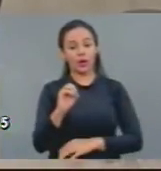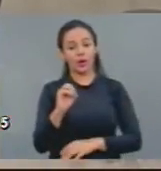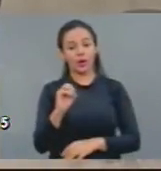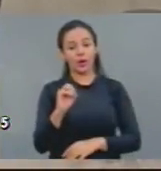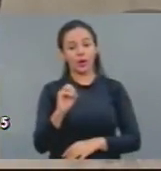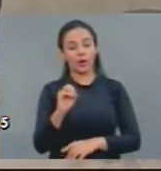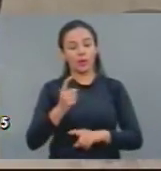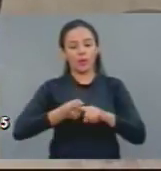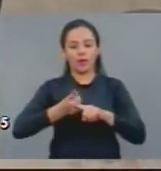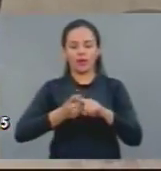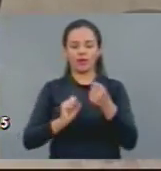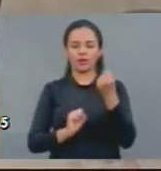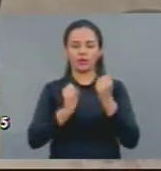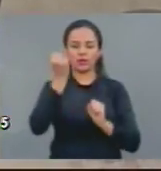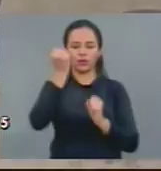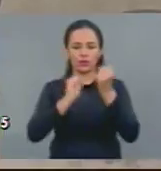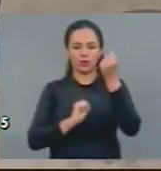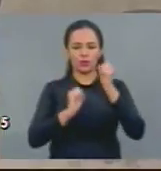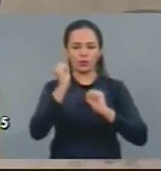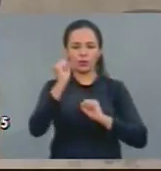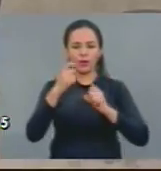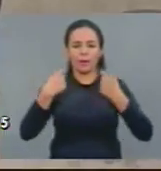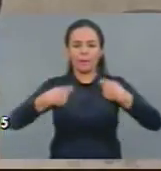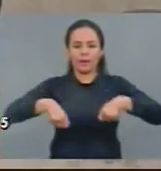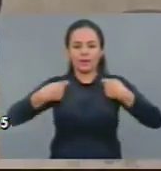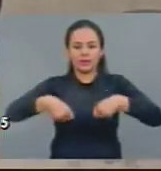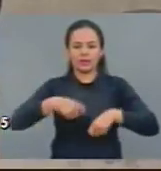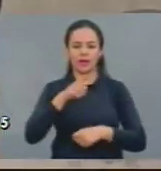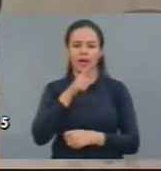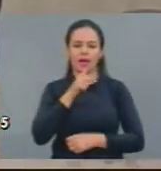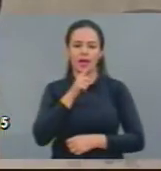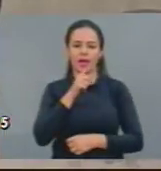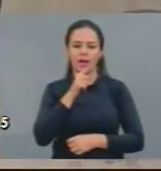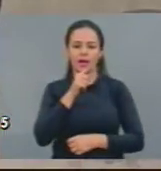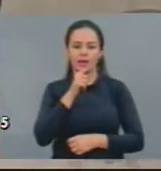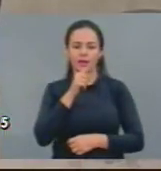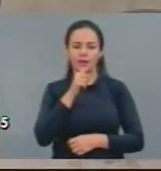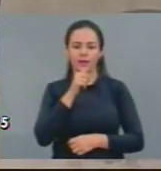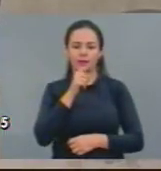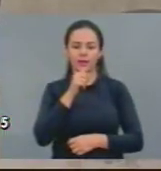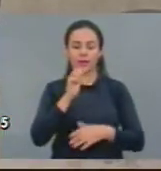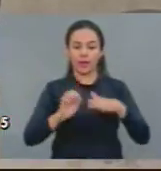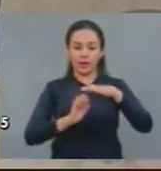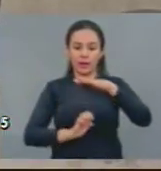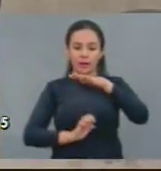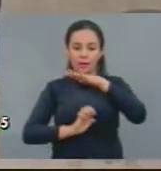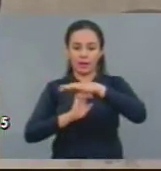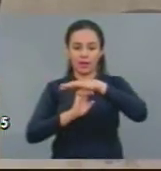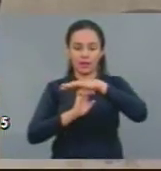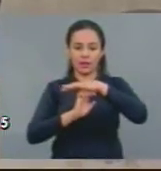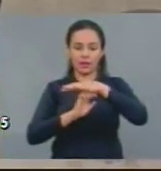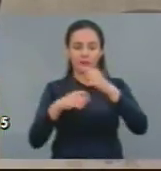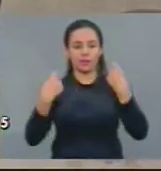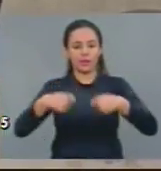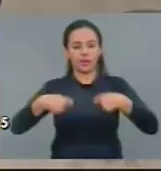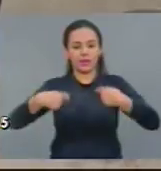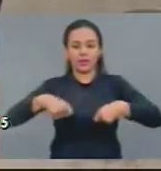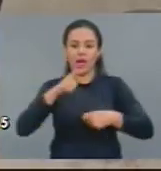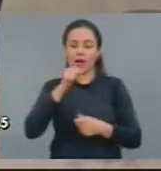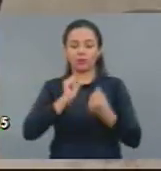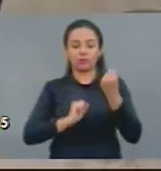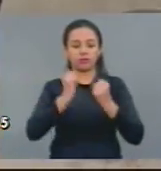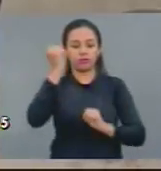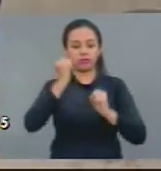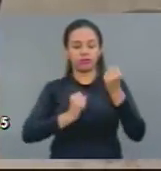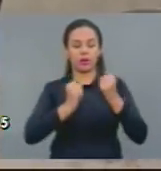setor produtivo. O Estado do Ceará precisa, sim, as empresas precisam, sim, da água, no sentido que